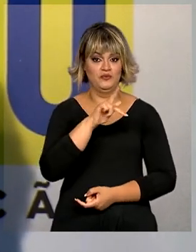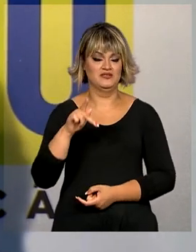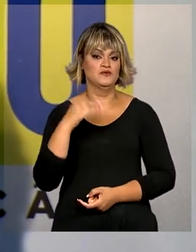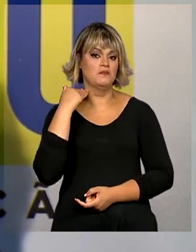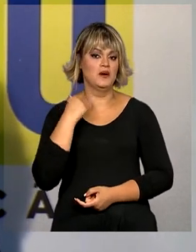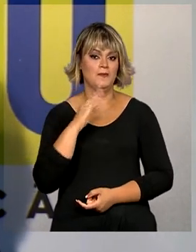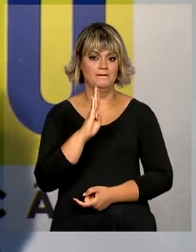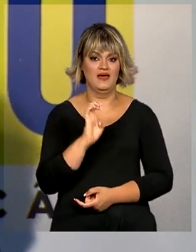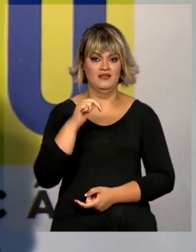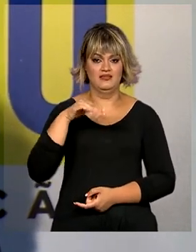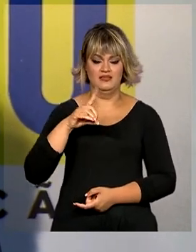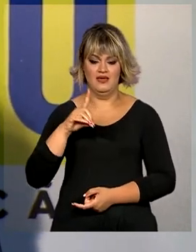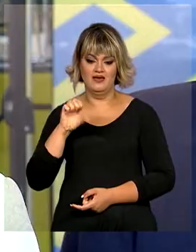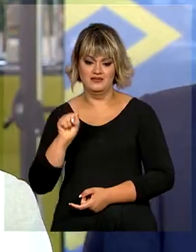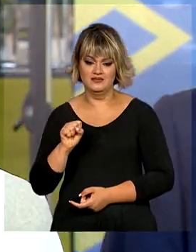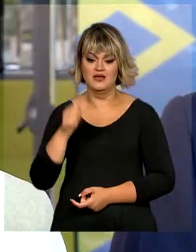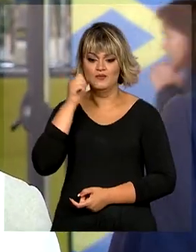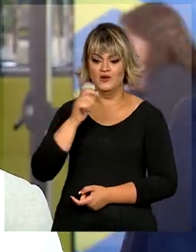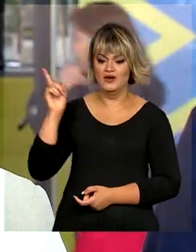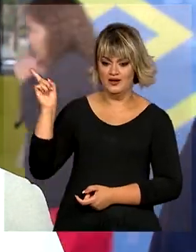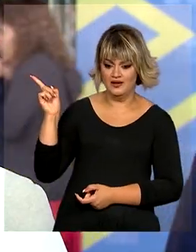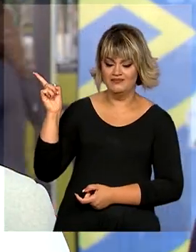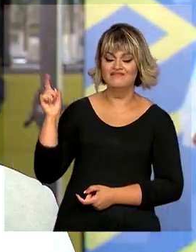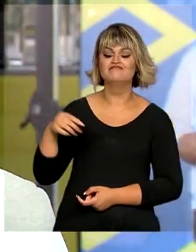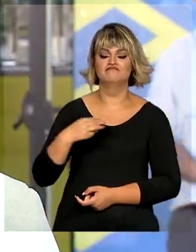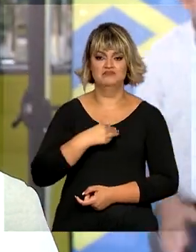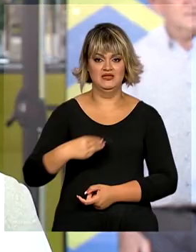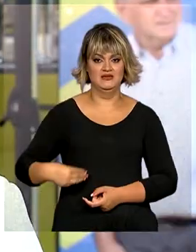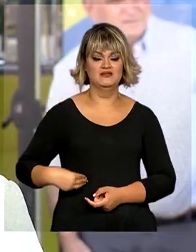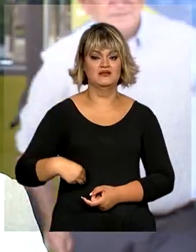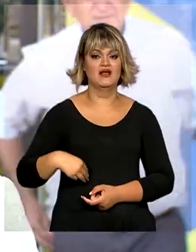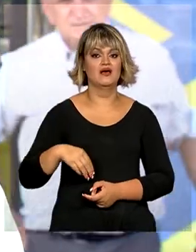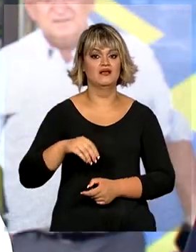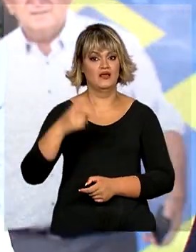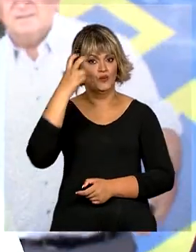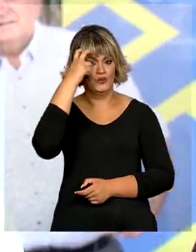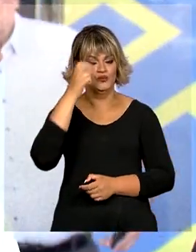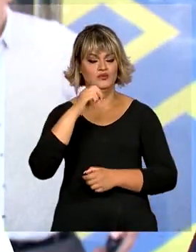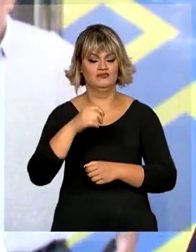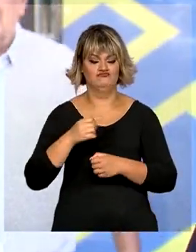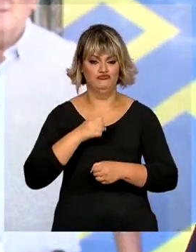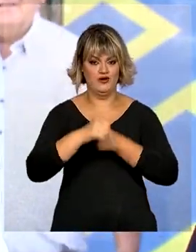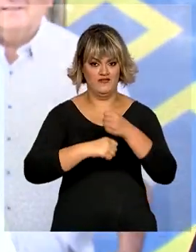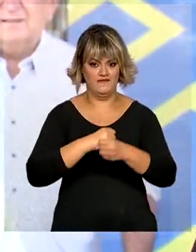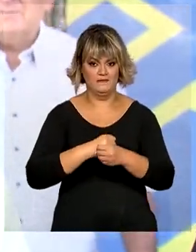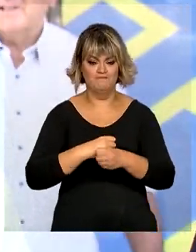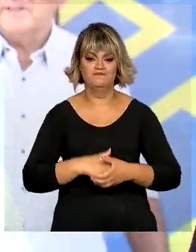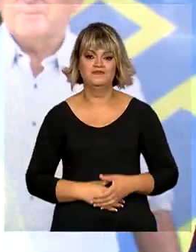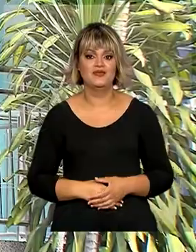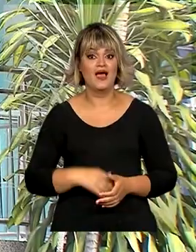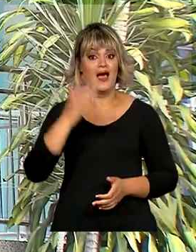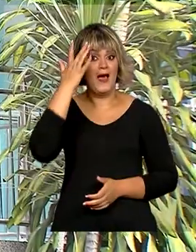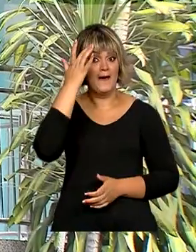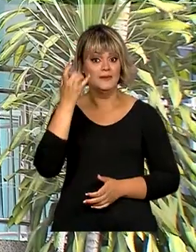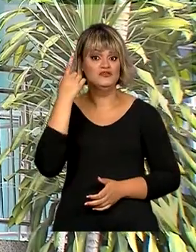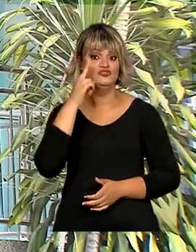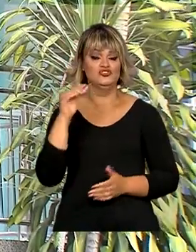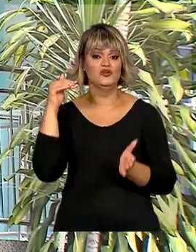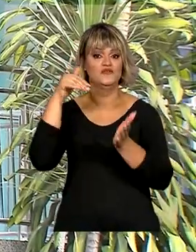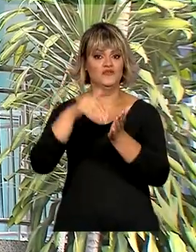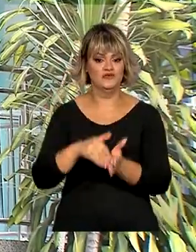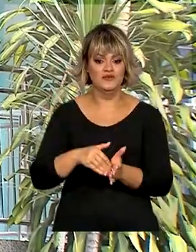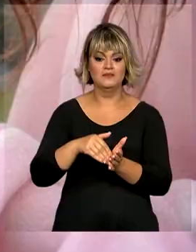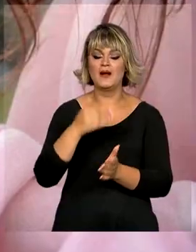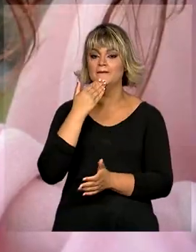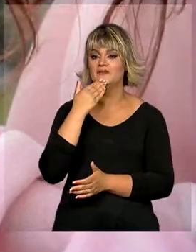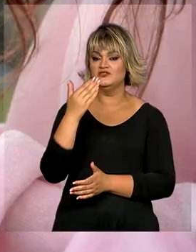presidência do BNDES e Margarete Menezes será ministra da Cultura. E amanhã é o último dia